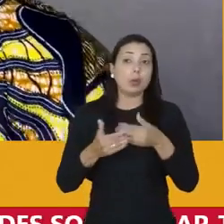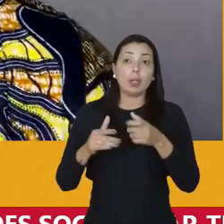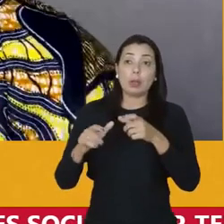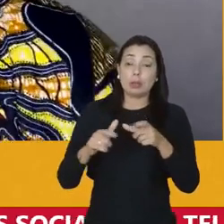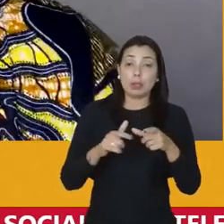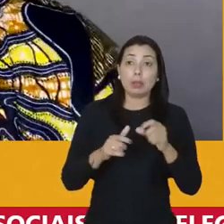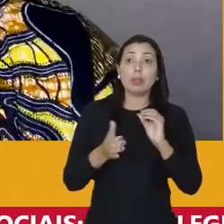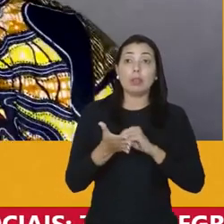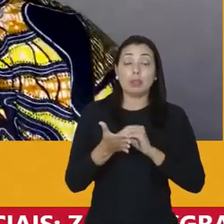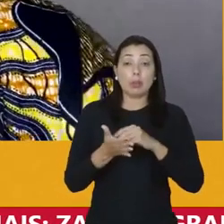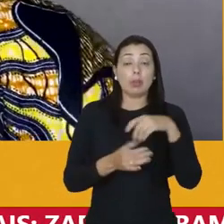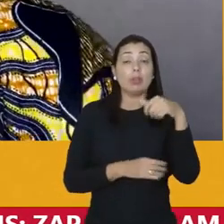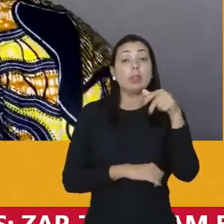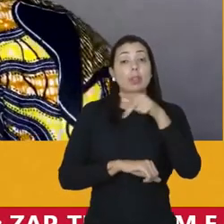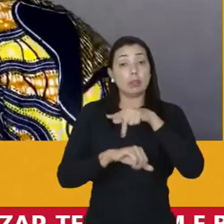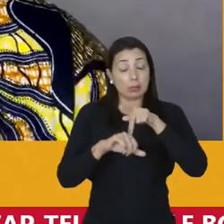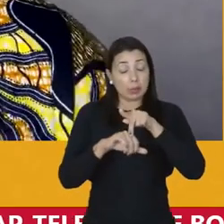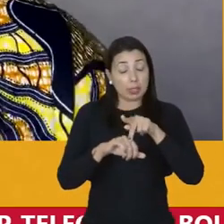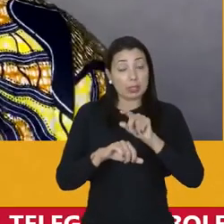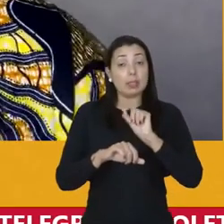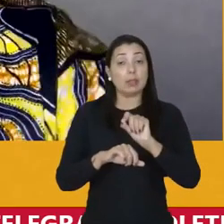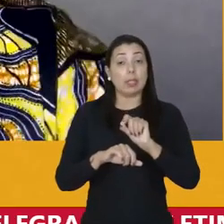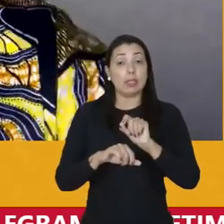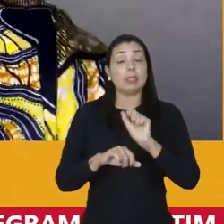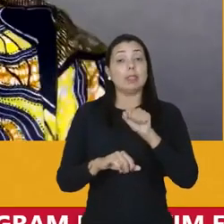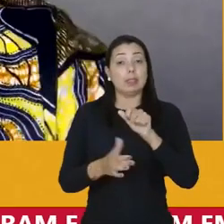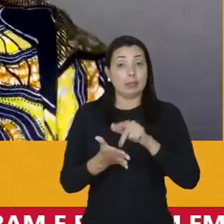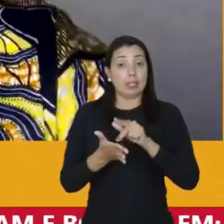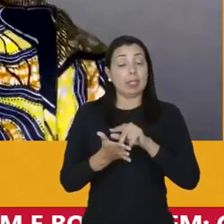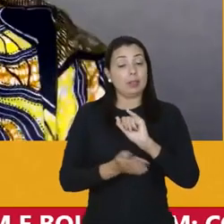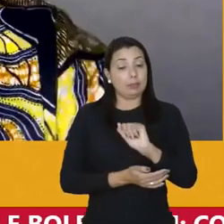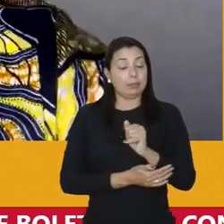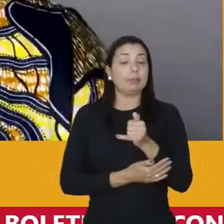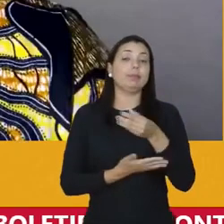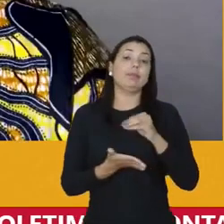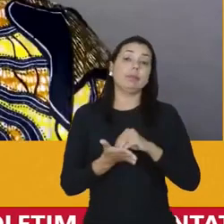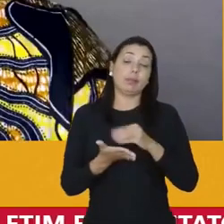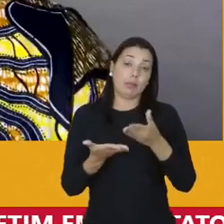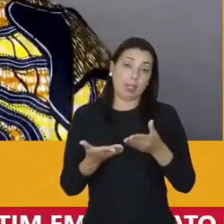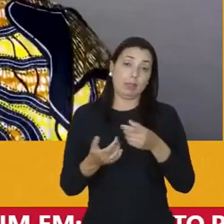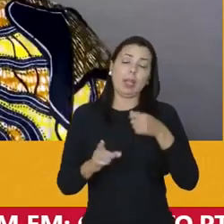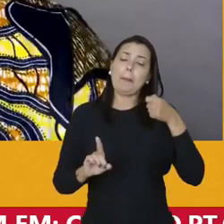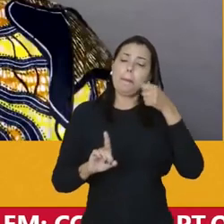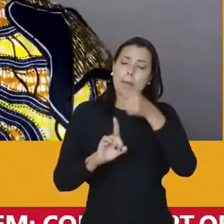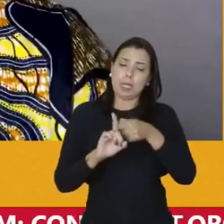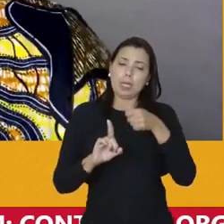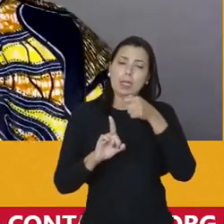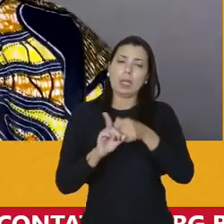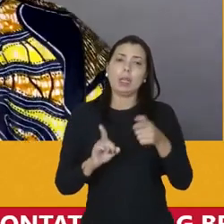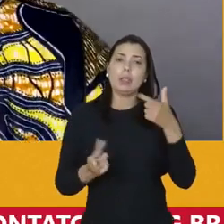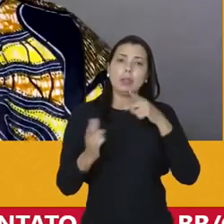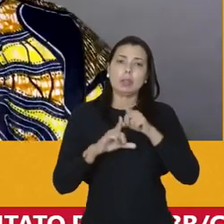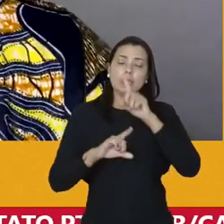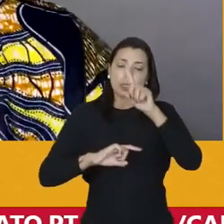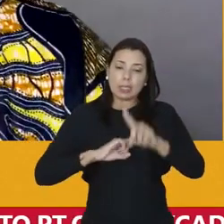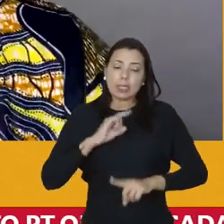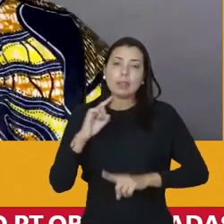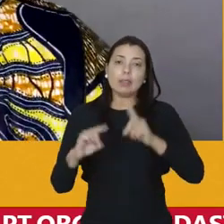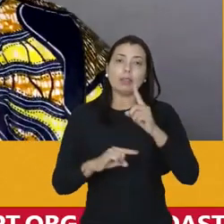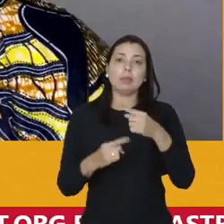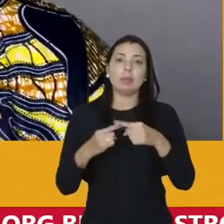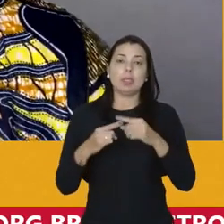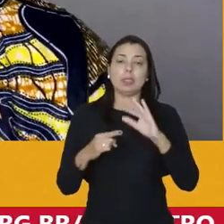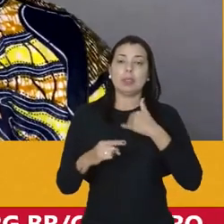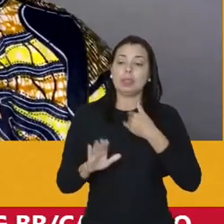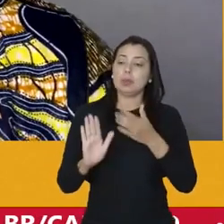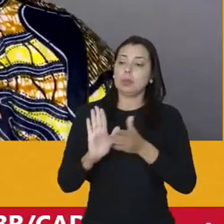o que falta nesse país para que a gente possa ocupar é de fato a oportunidade e a gente vai brigar para que a gente consiga avançar porque